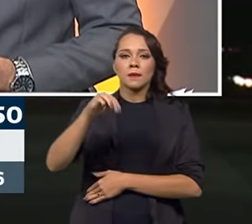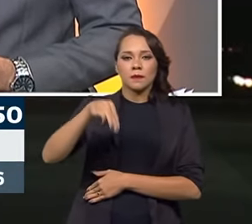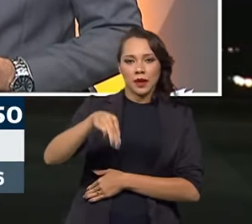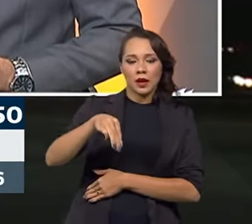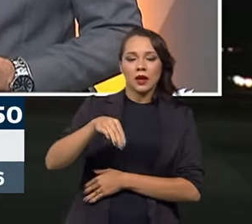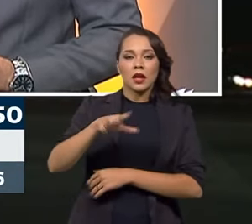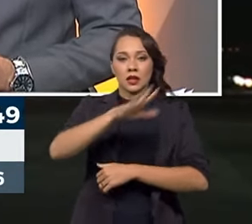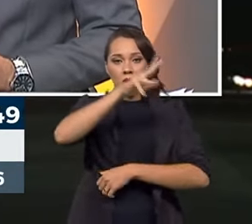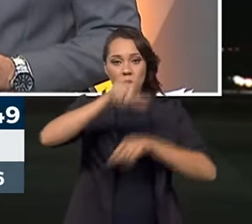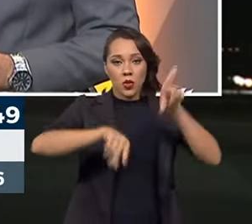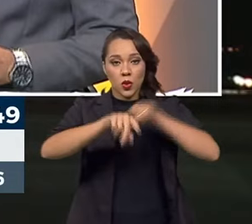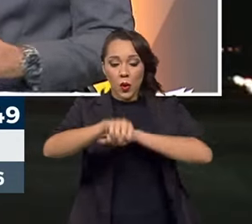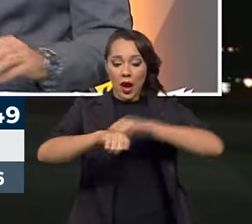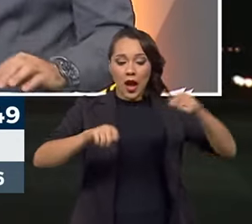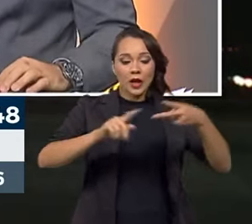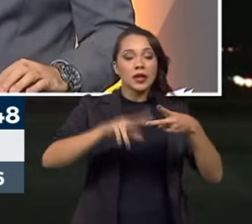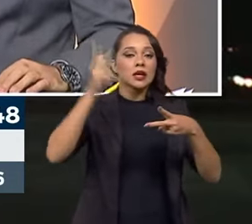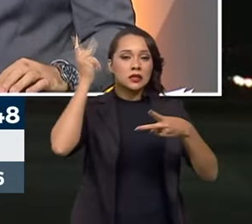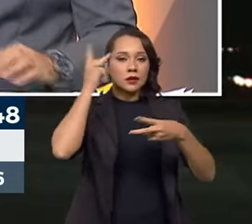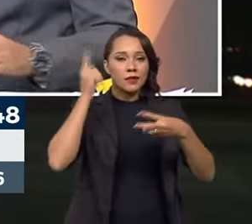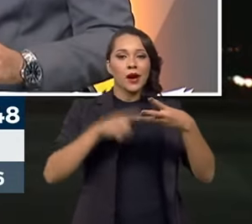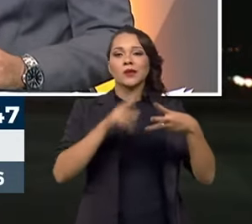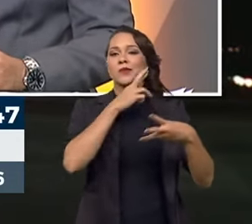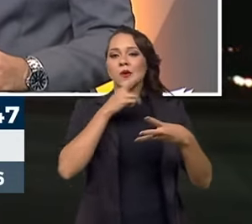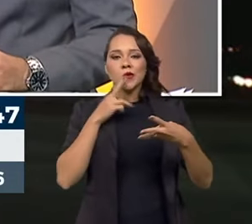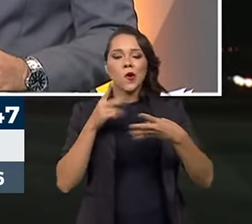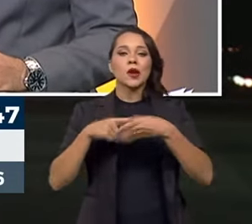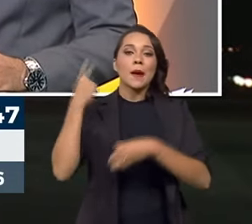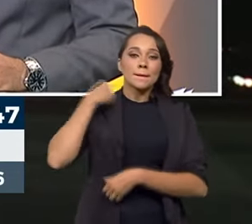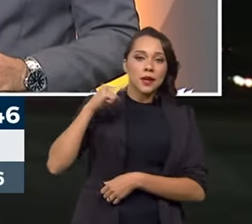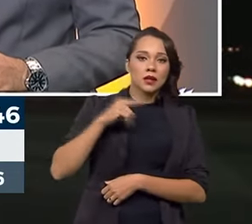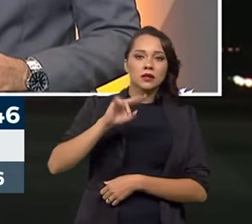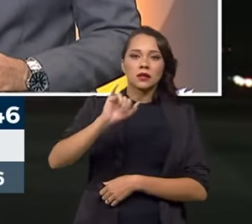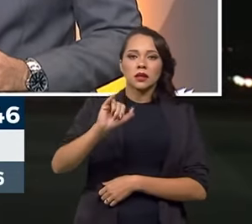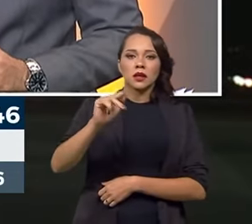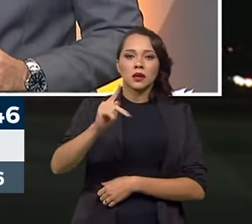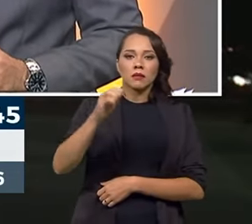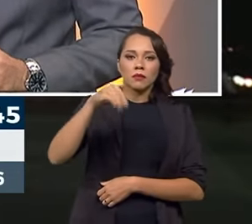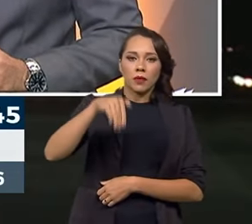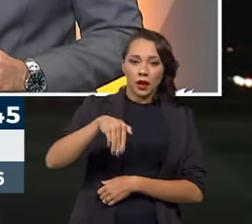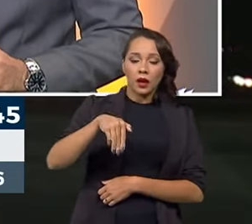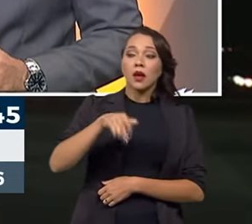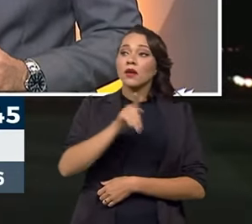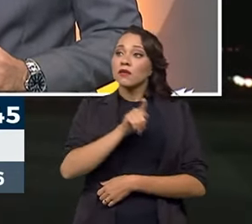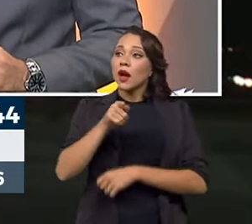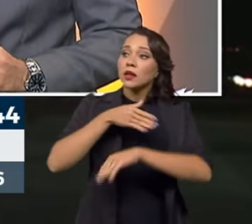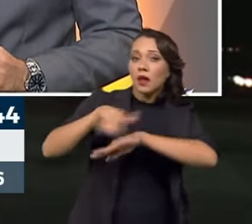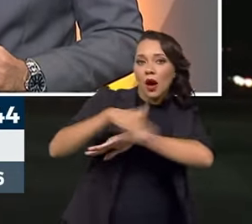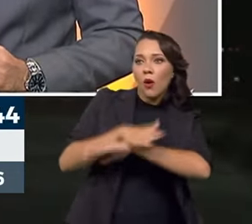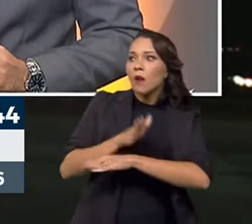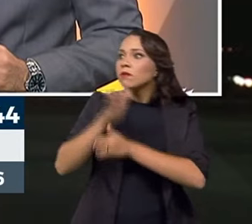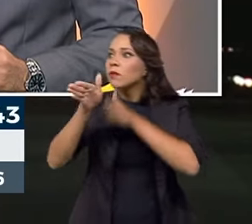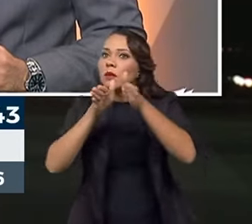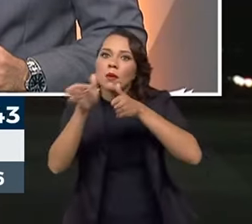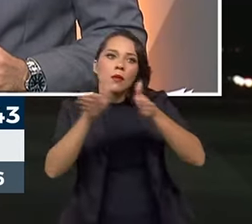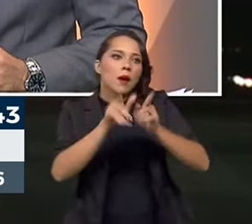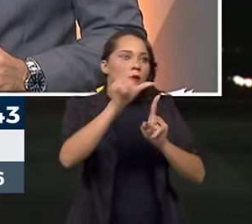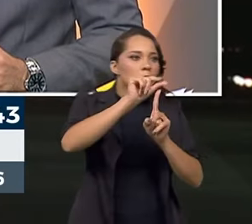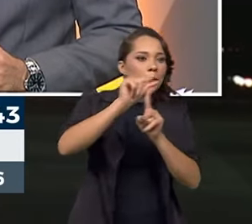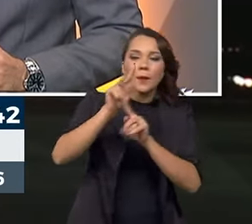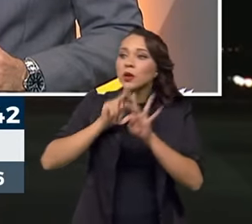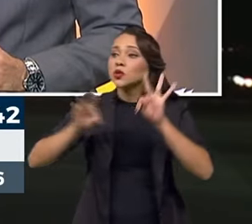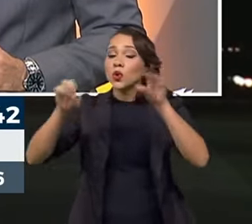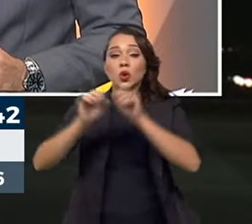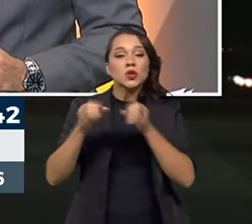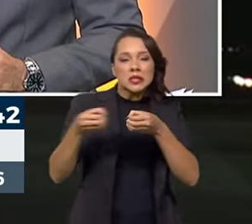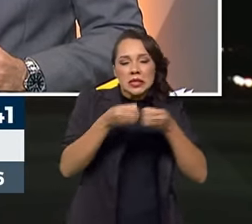no Acre, Rondônia, São Paulo, Minas, esses IPEMs estão na rua e eles conseguem cobrir praticamente todos os postos, inclusive no